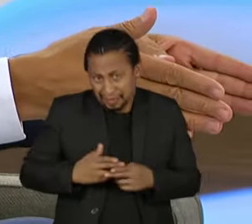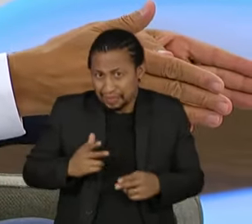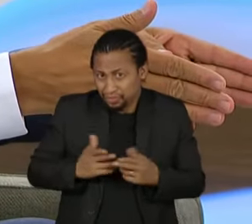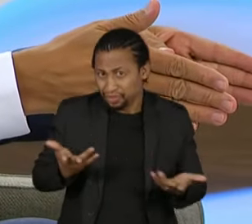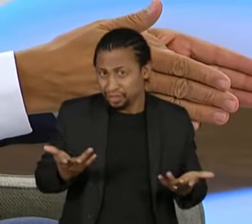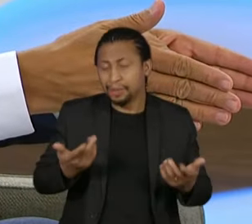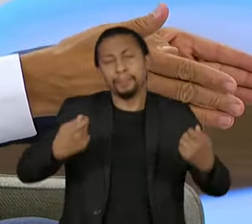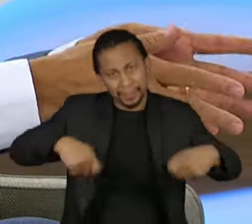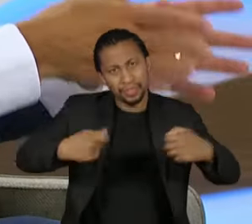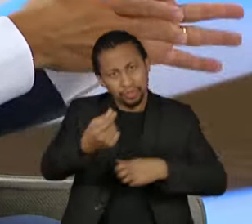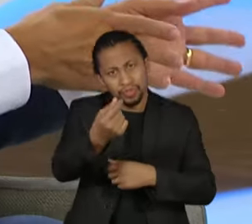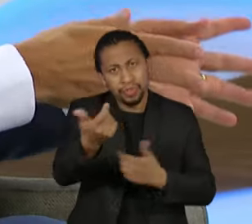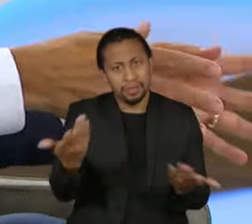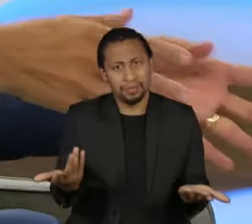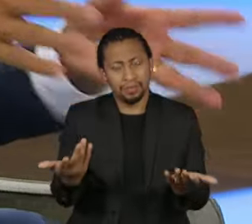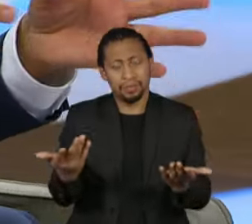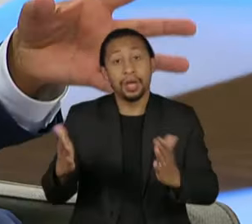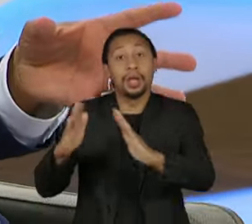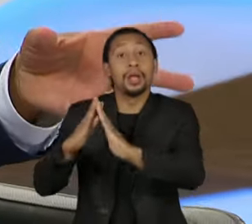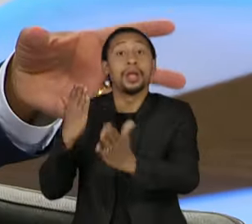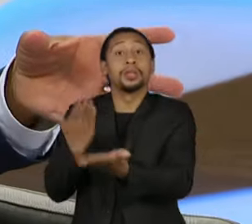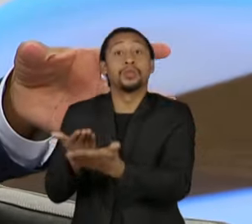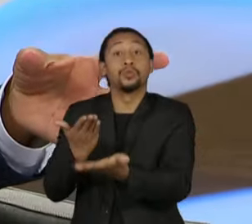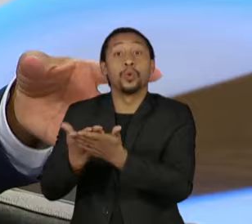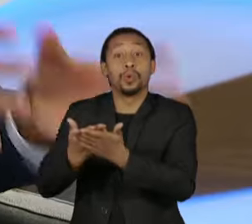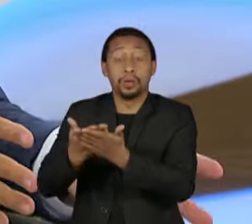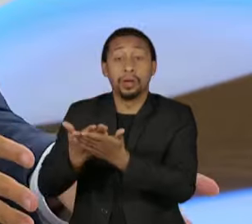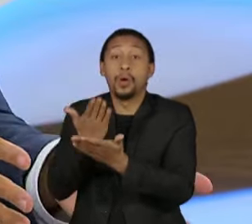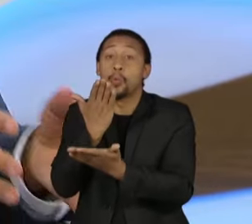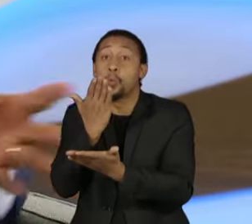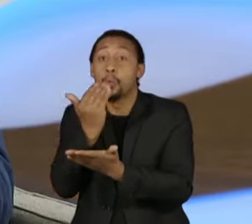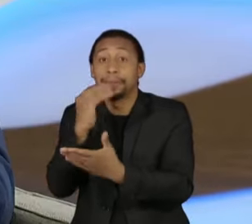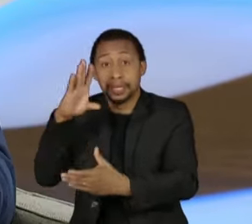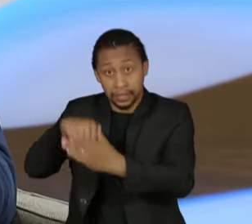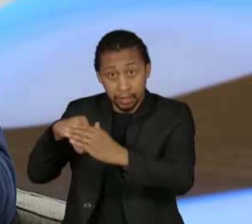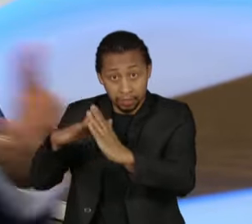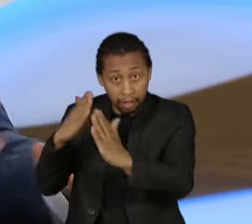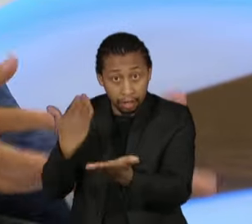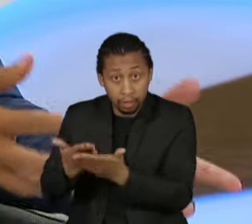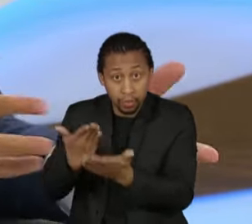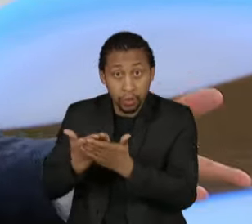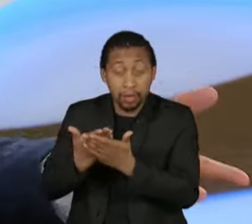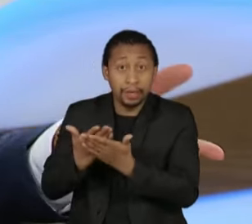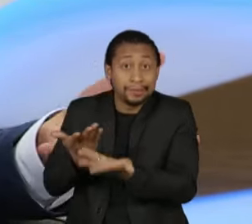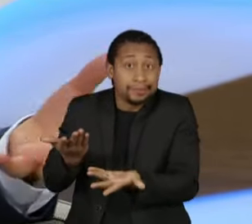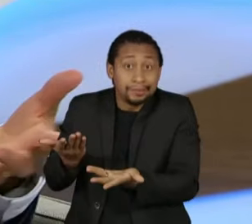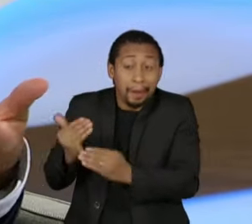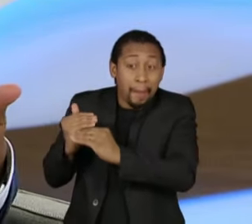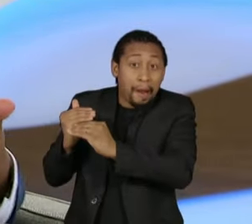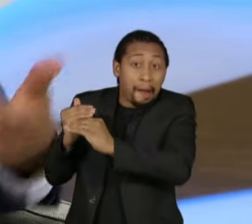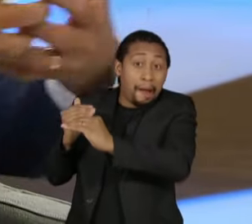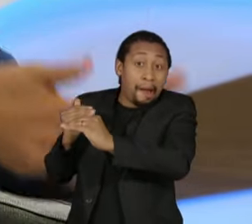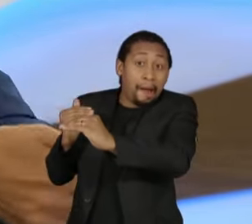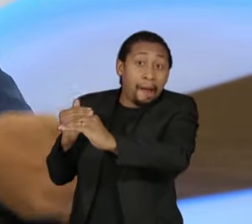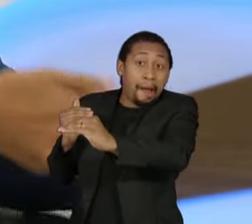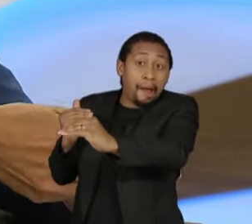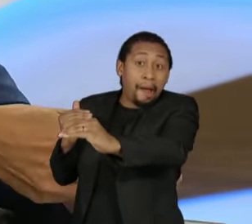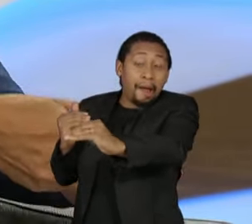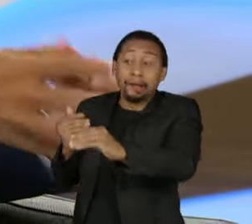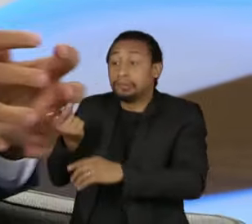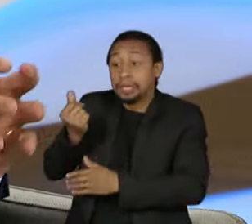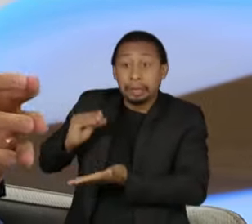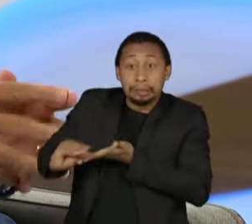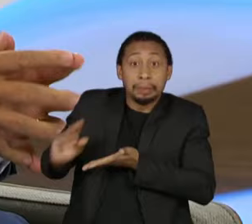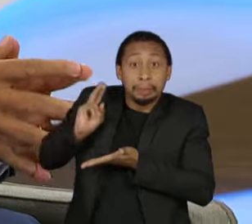escolar, que está congelada aí há não sei quantos anos, que é insustentável o valor que se passa. Não